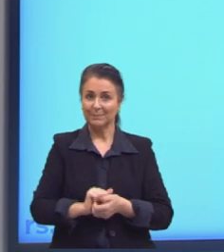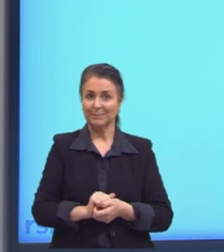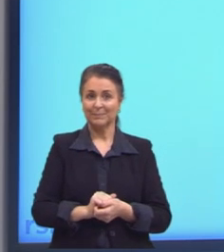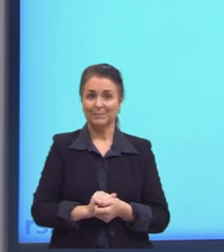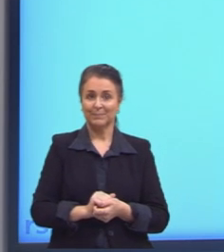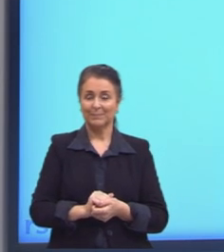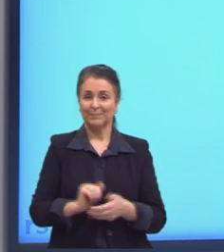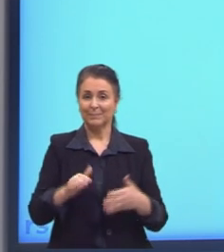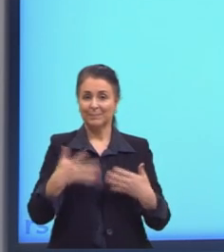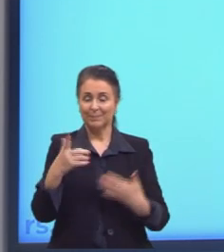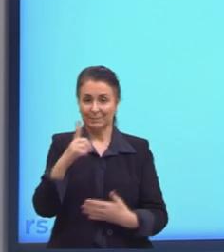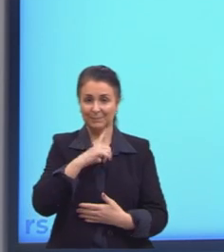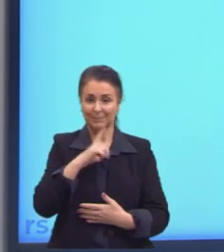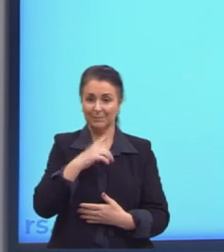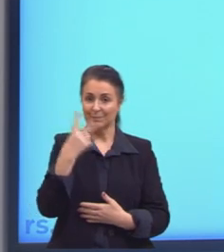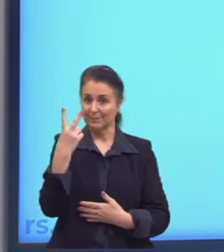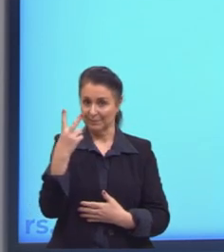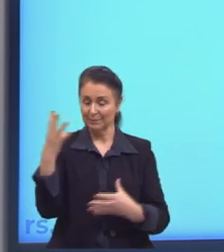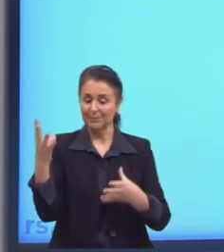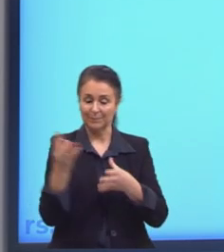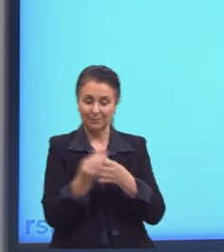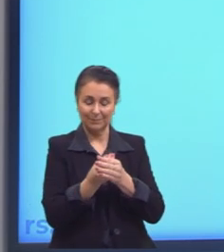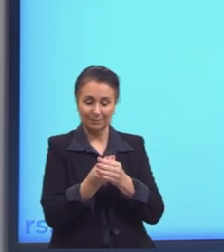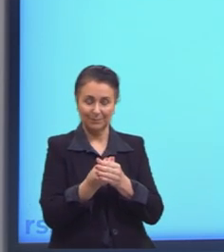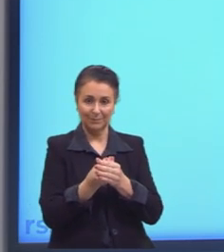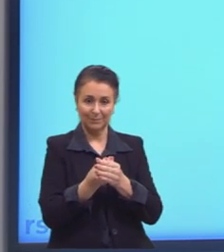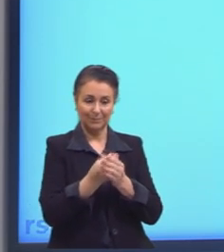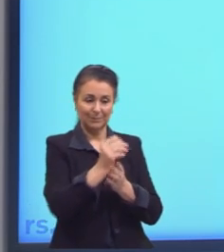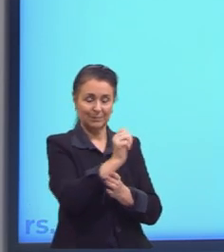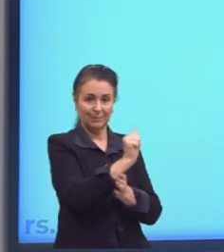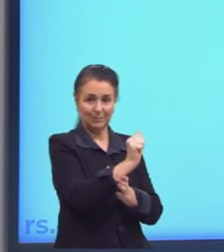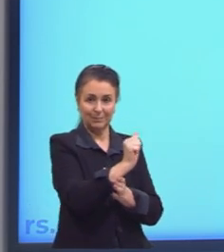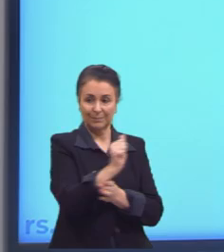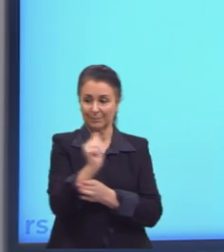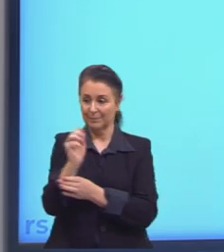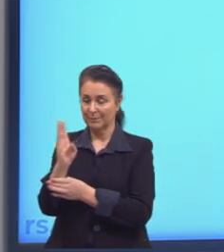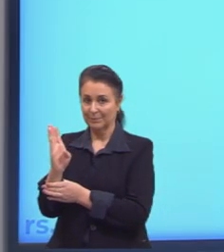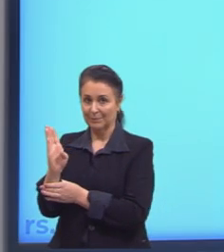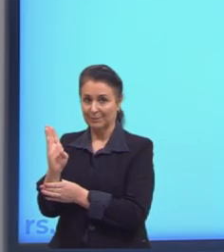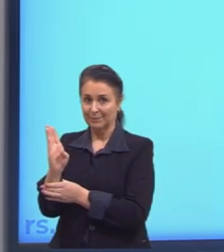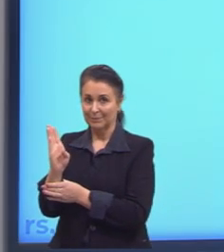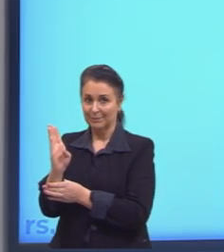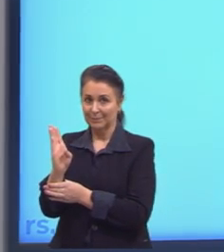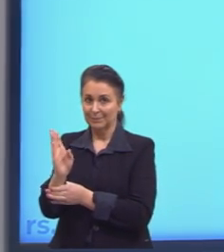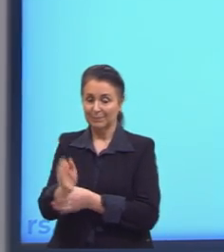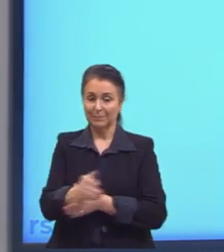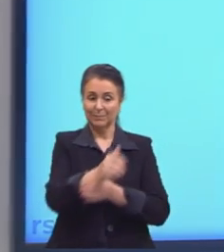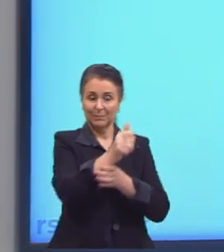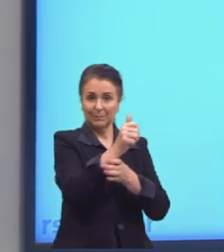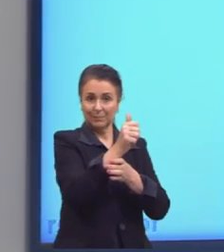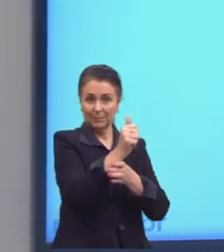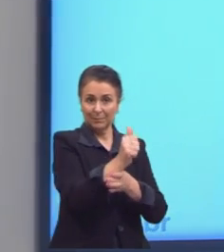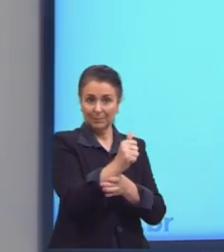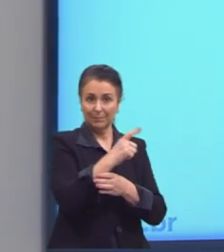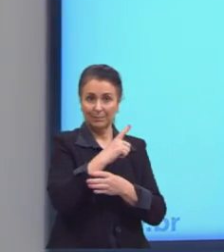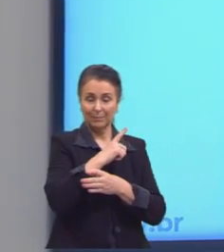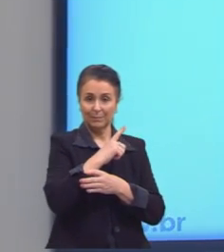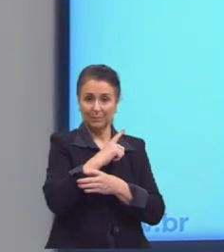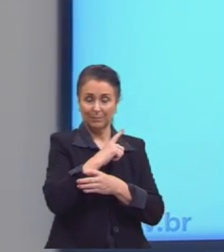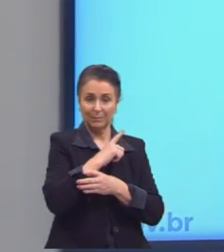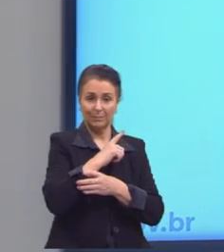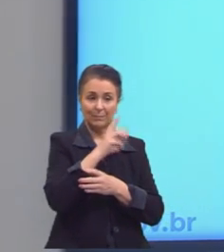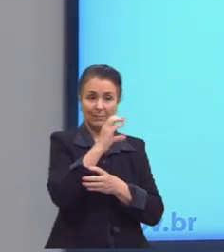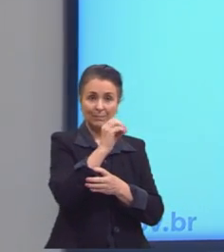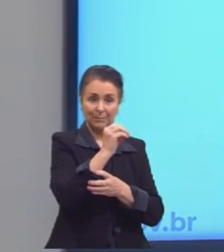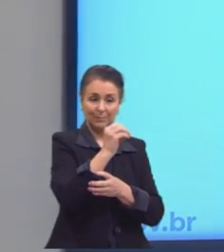Então, aqui nós temos dois conjuntos, o conjunto A e o conjunto B. O conjunto A, ele é composto, então, dos valores